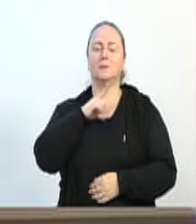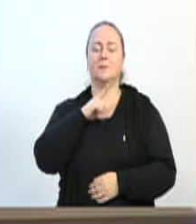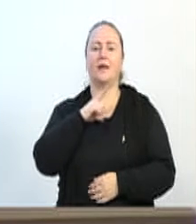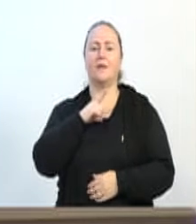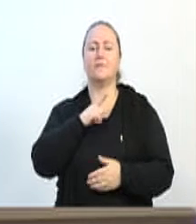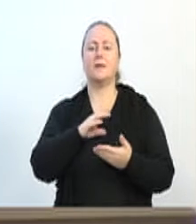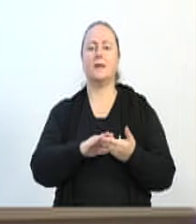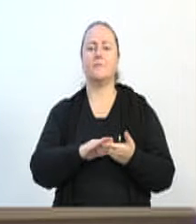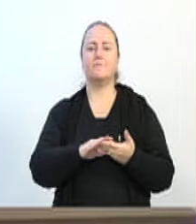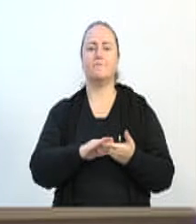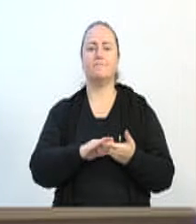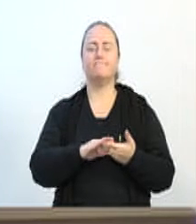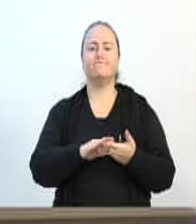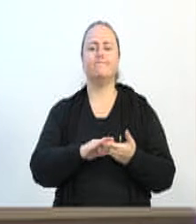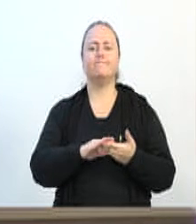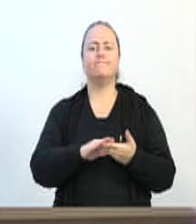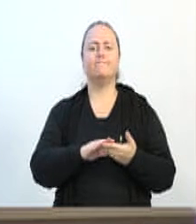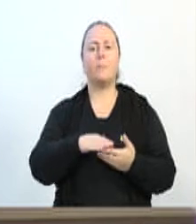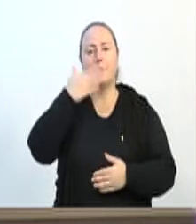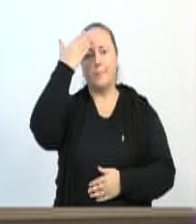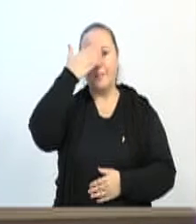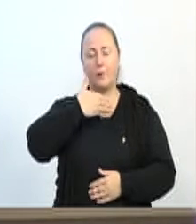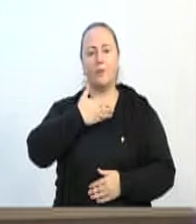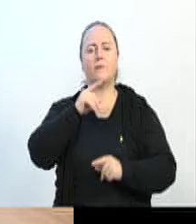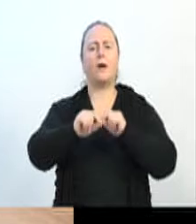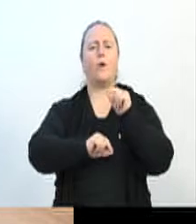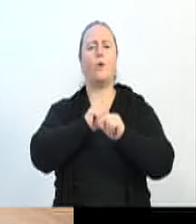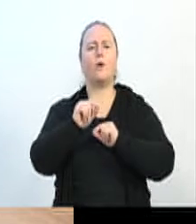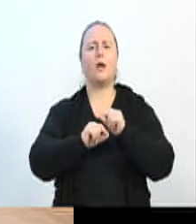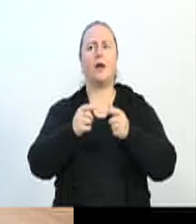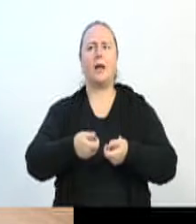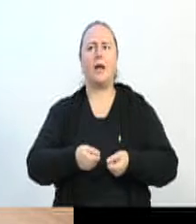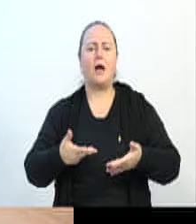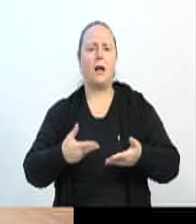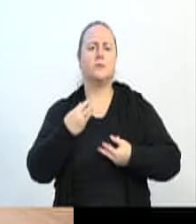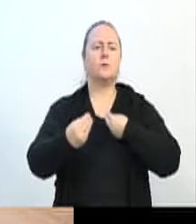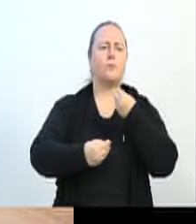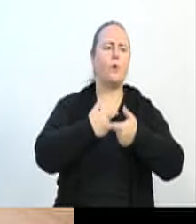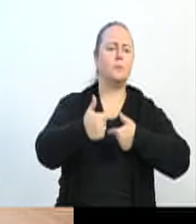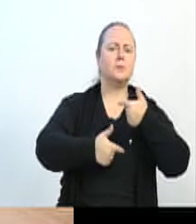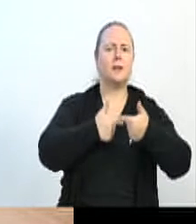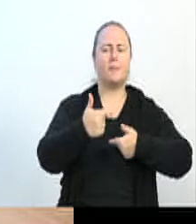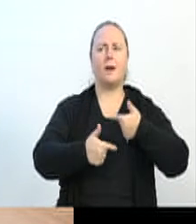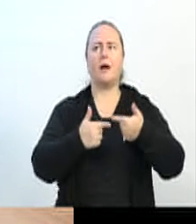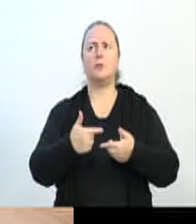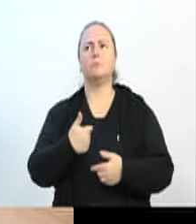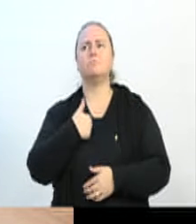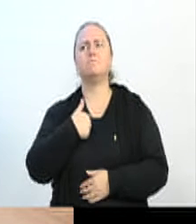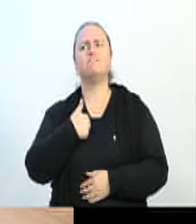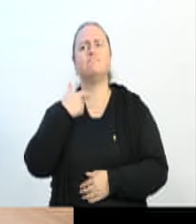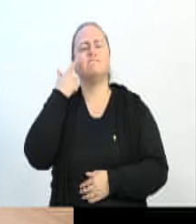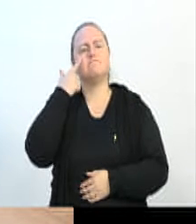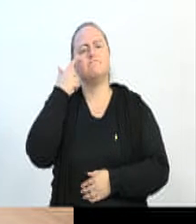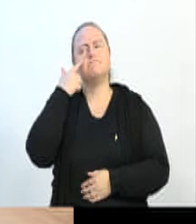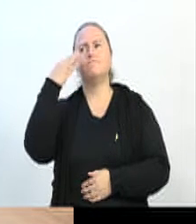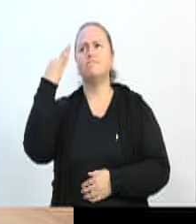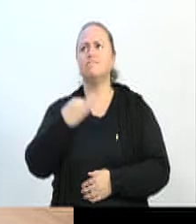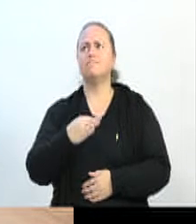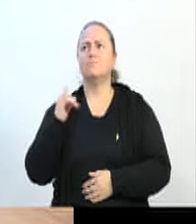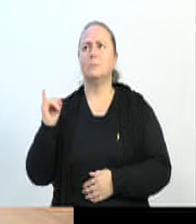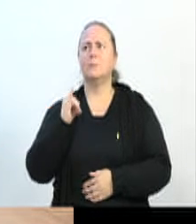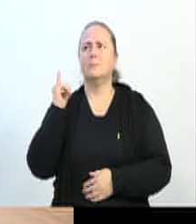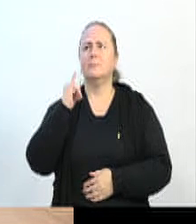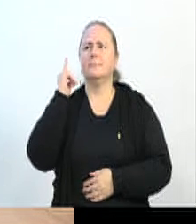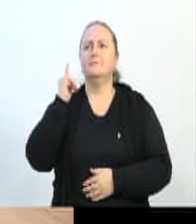alemão, numa prestação de contas na ACIB. Como eu acho importante esse tipo de ação, porque,